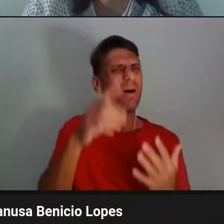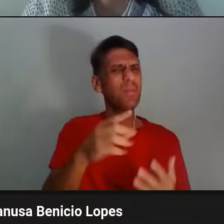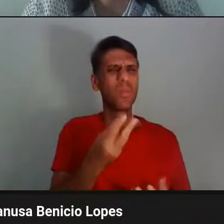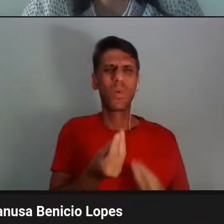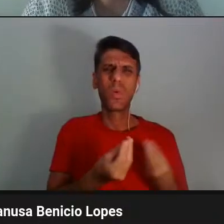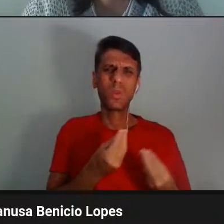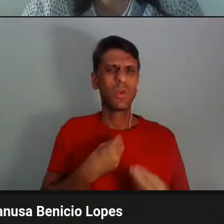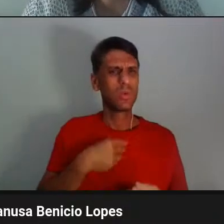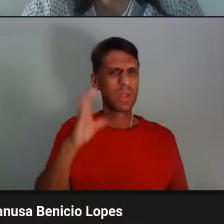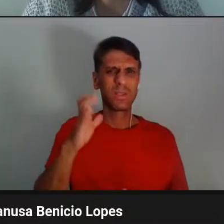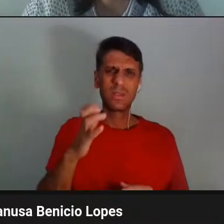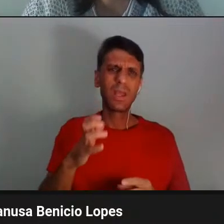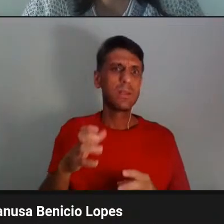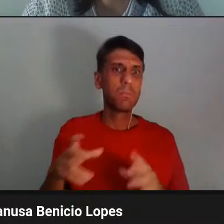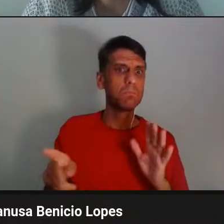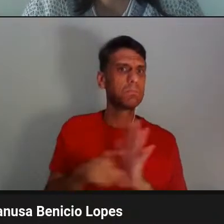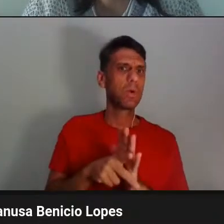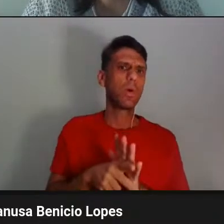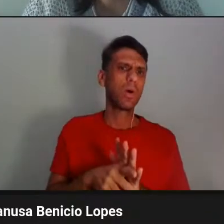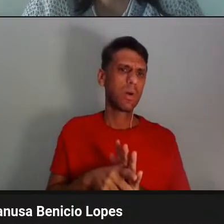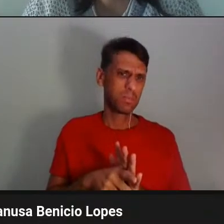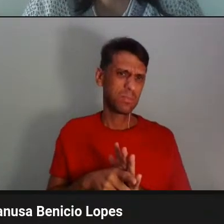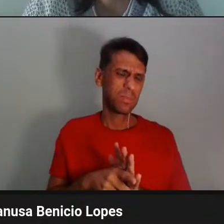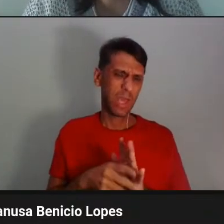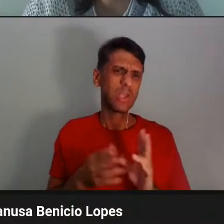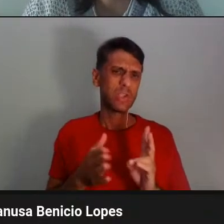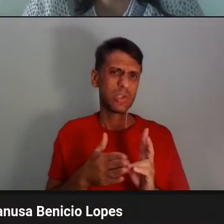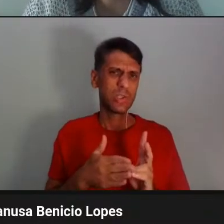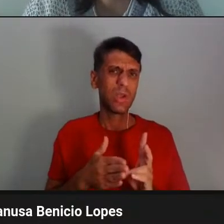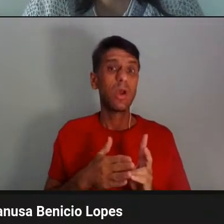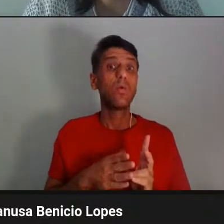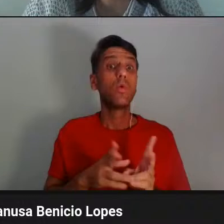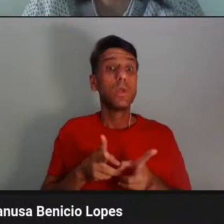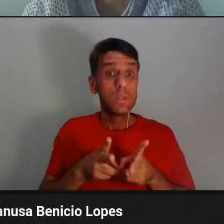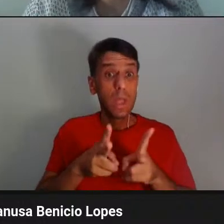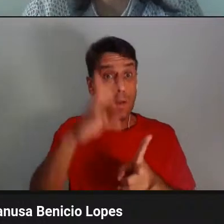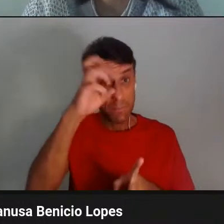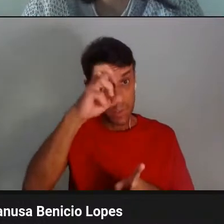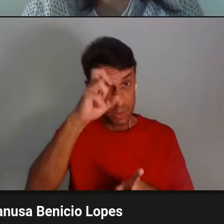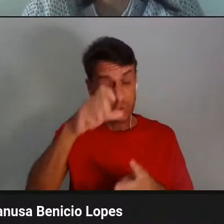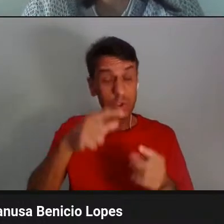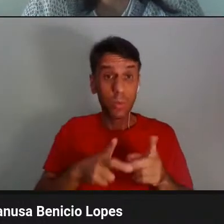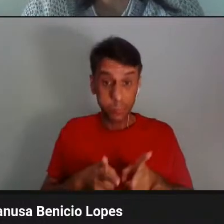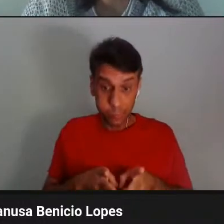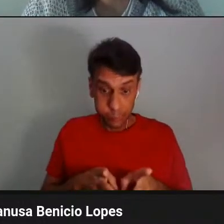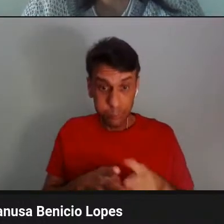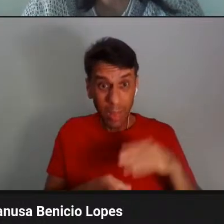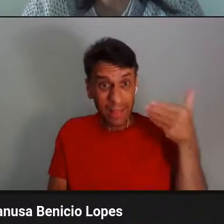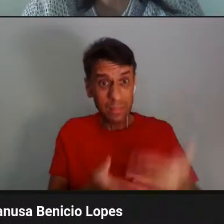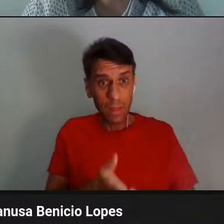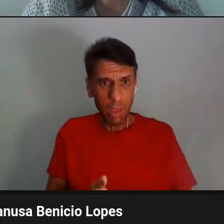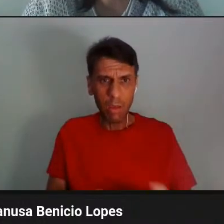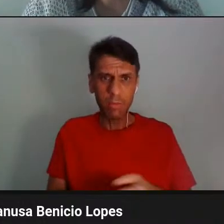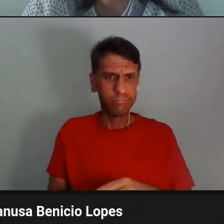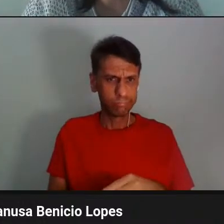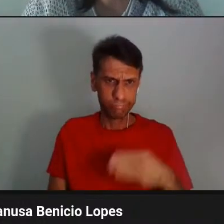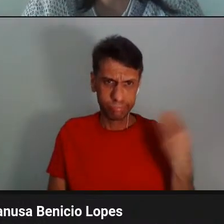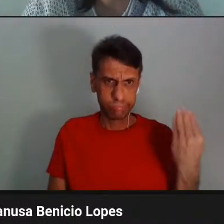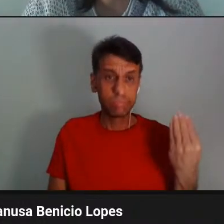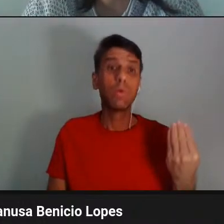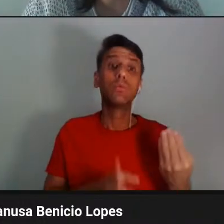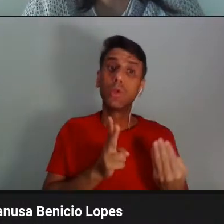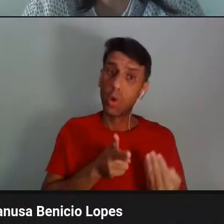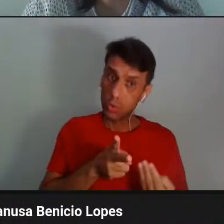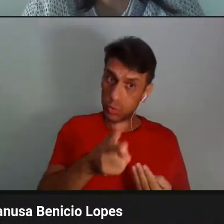indígena, eu acho que você aprende até o último dia da sua passagem por aqui, por isso que nós temos nossos